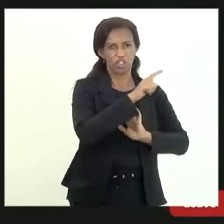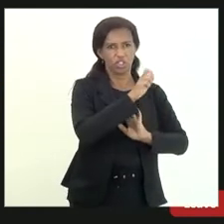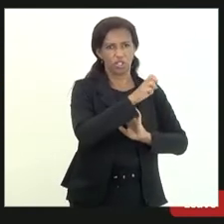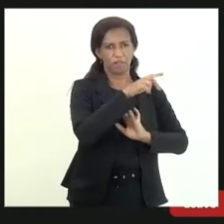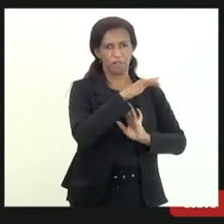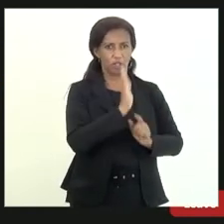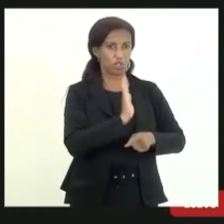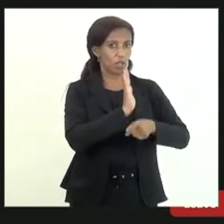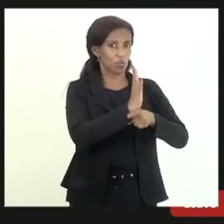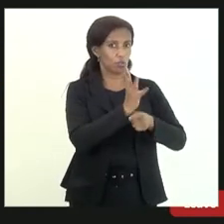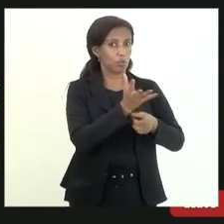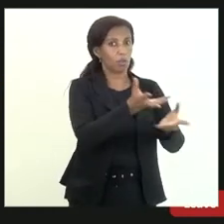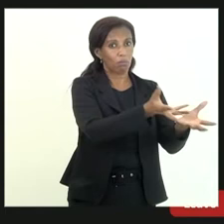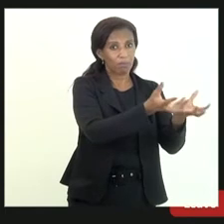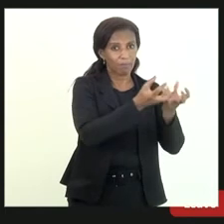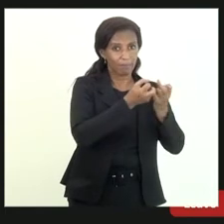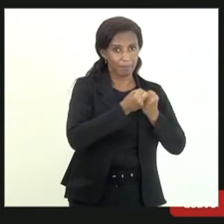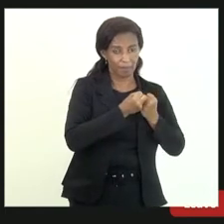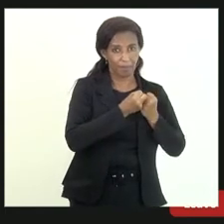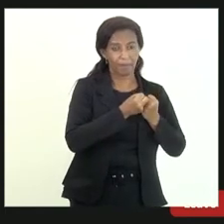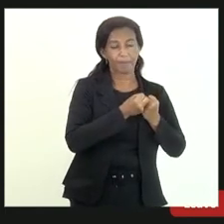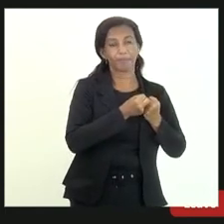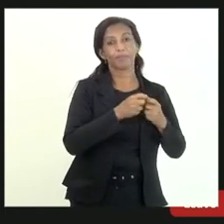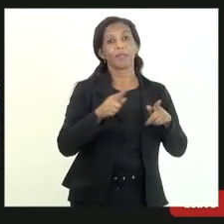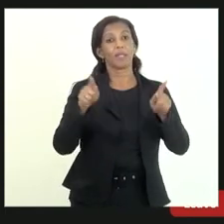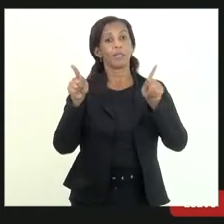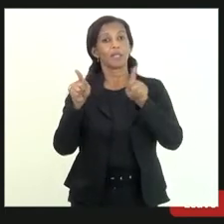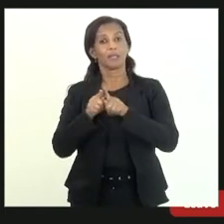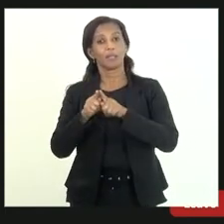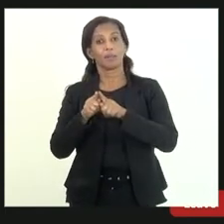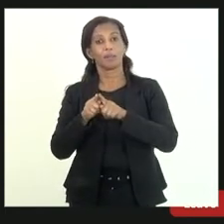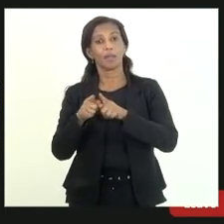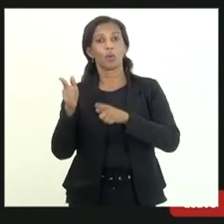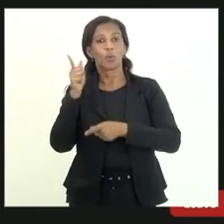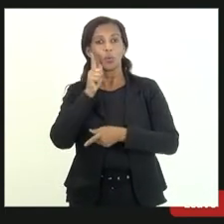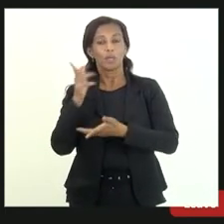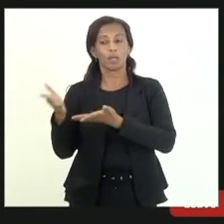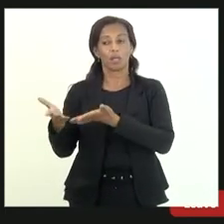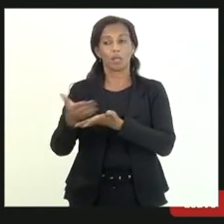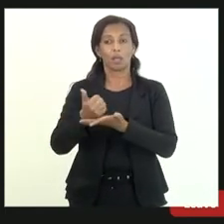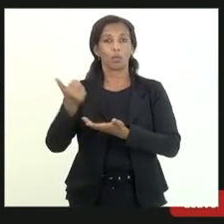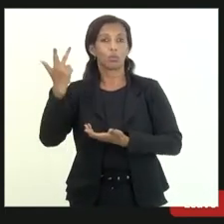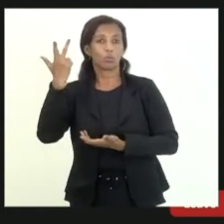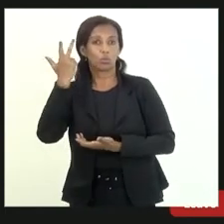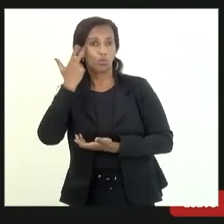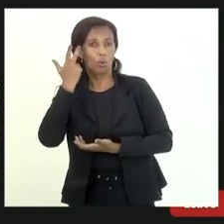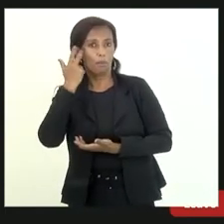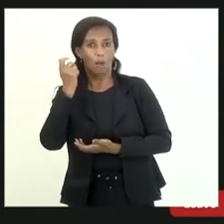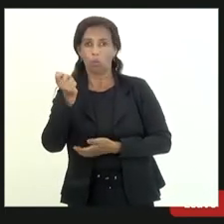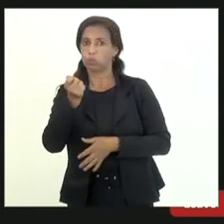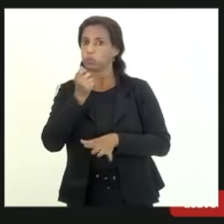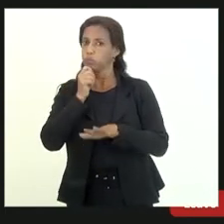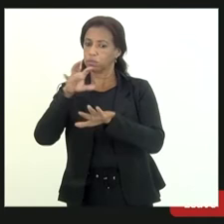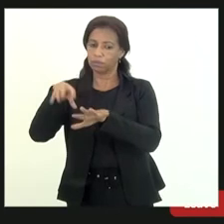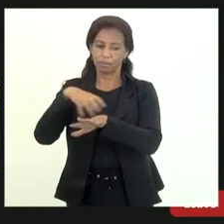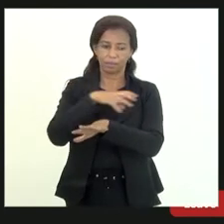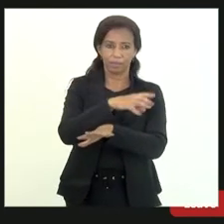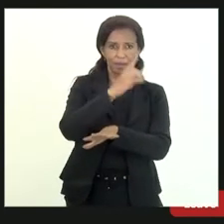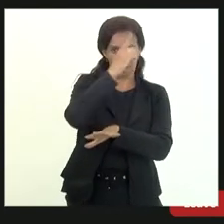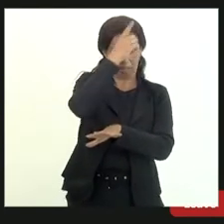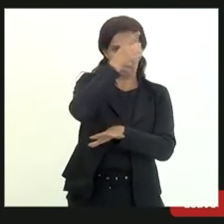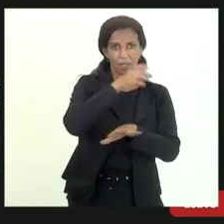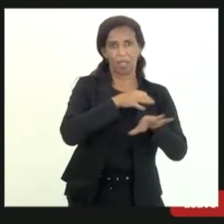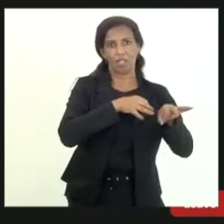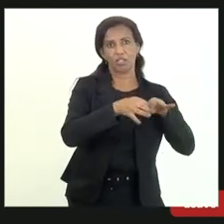e o que a gente chama de recuperação normal ou seja aqueles que não entram na ideia de qualquer